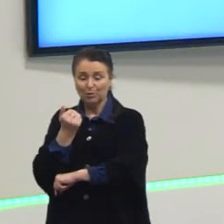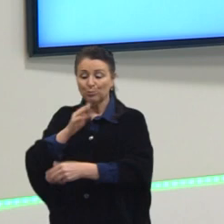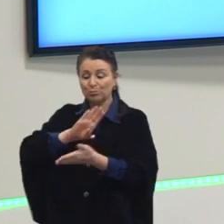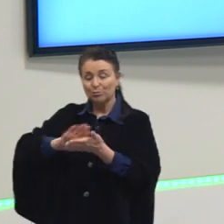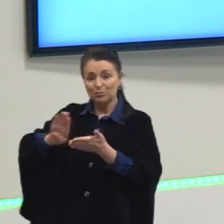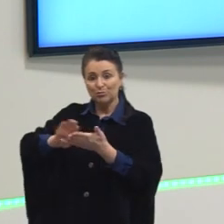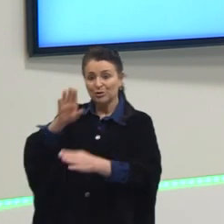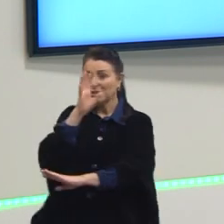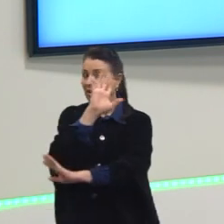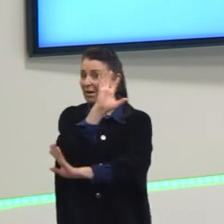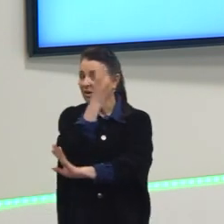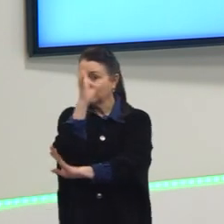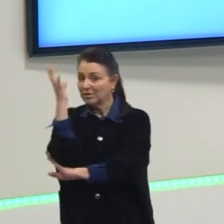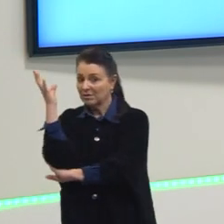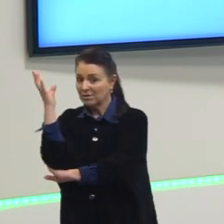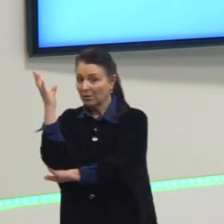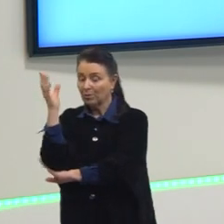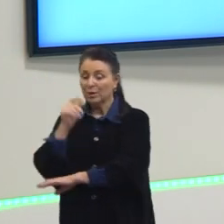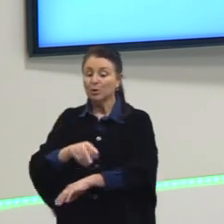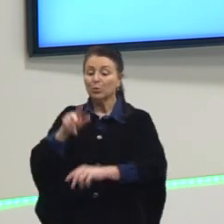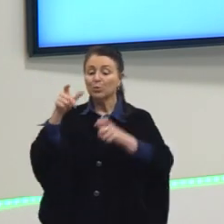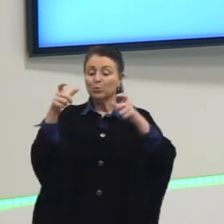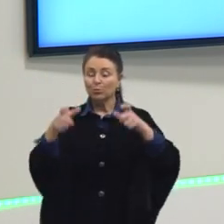possa ali abrigar as pastagens.